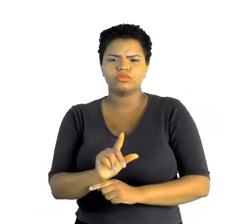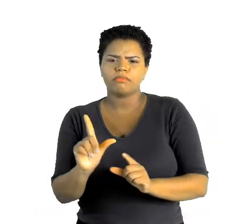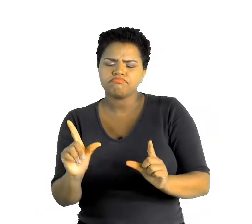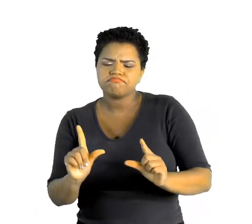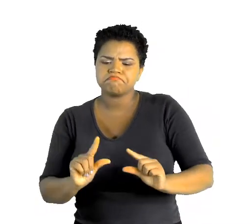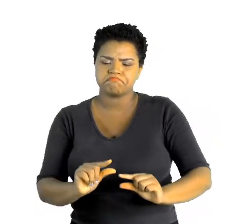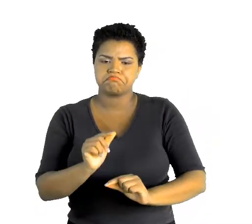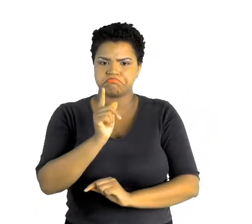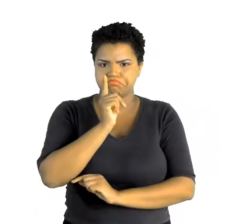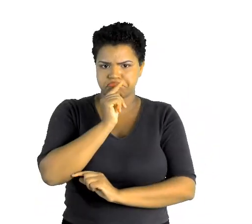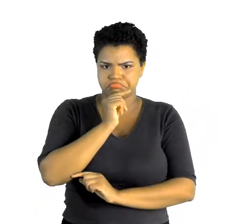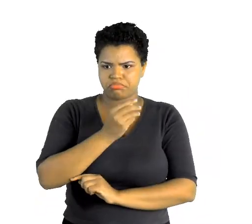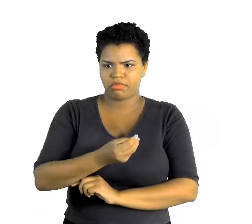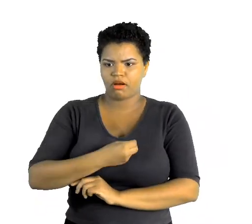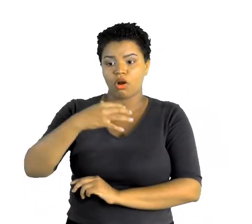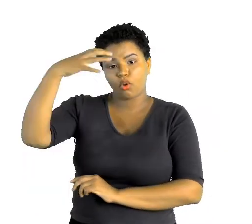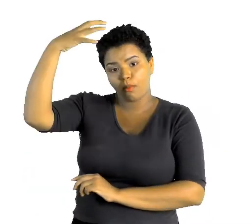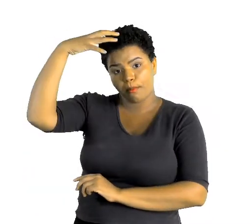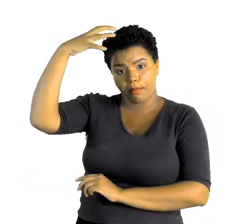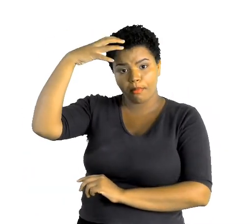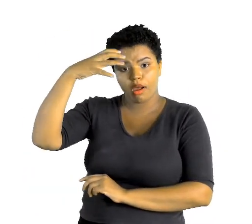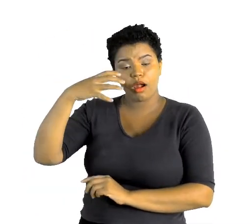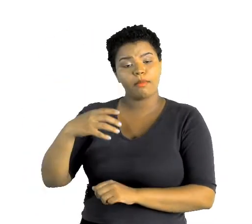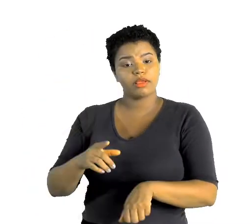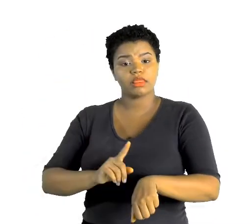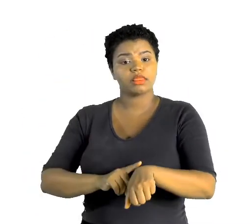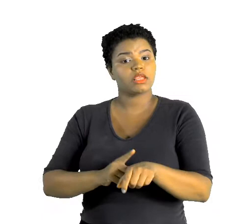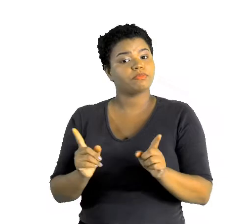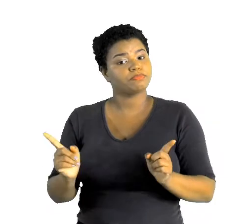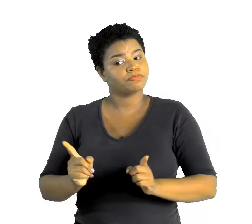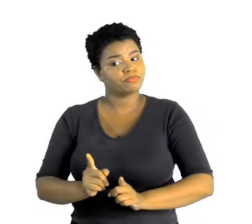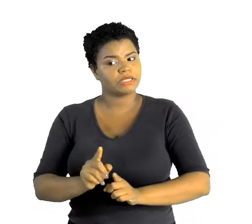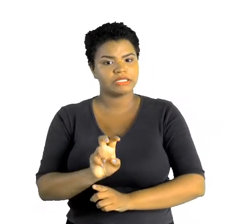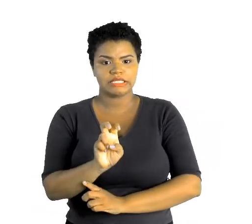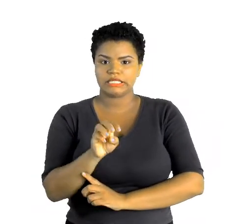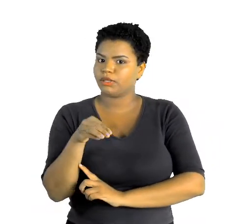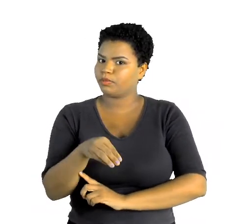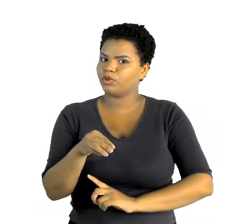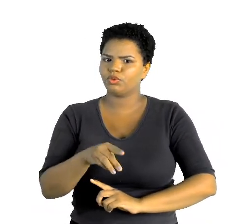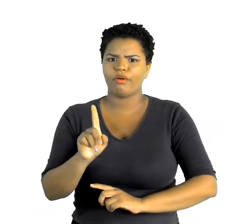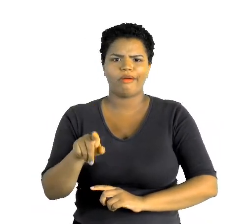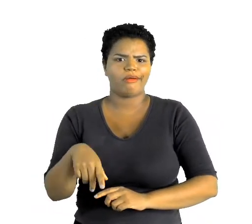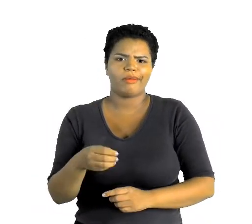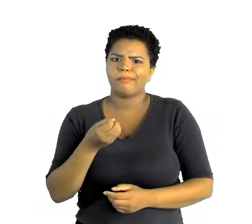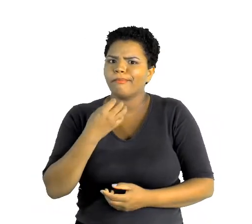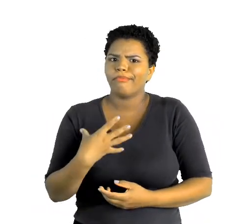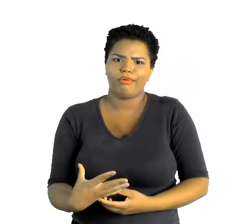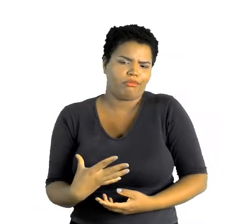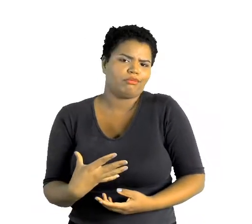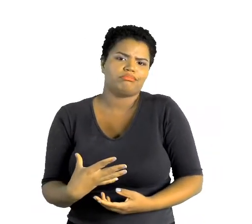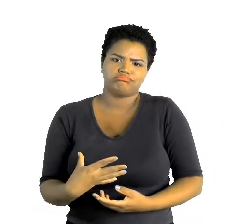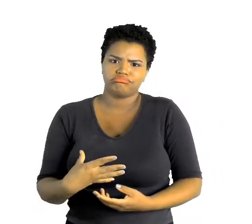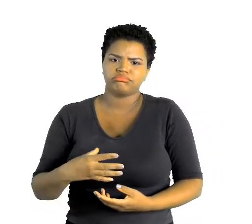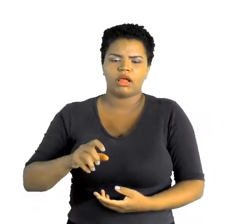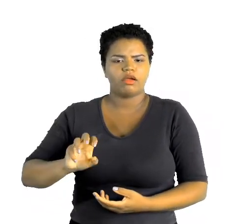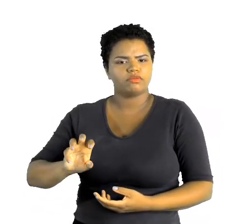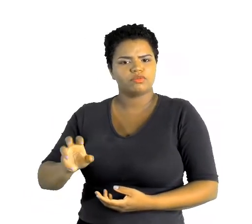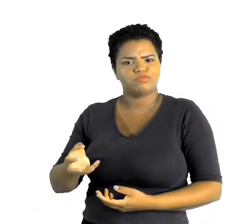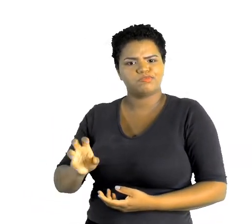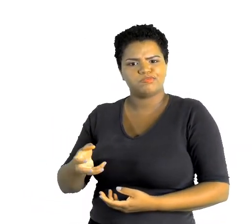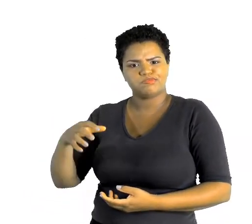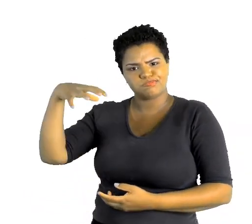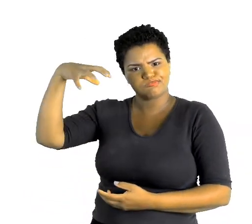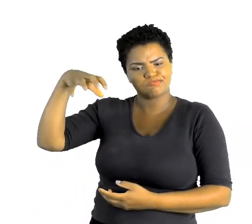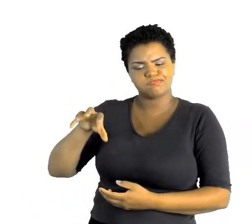vida. Então, por exemplo, banhos mais curtos, a gente sempre disse que 5 minutos é o suficiente, desliga a água, o chuveiro,